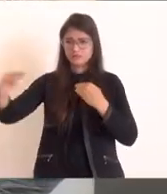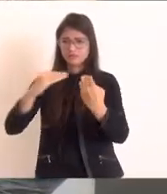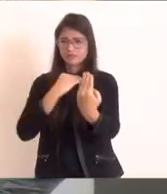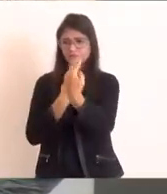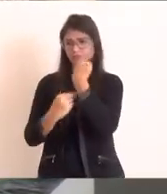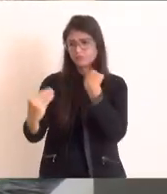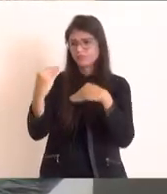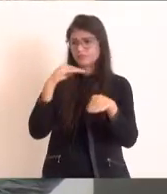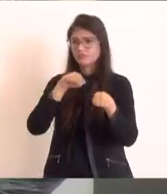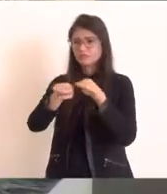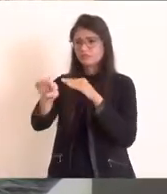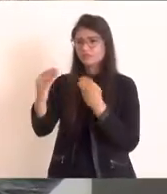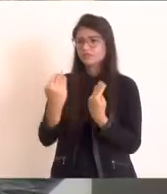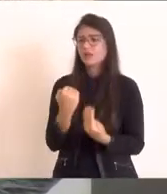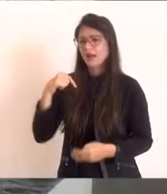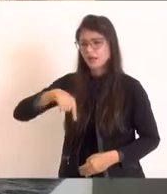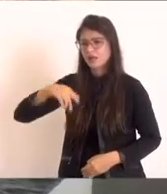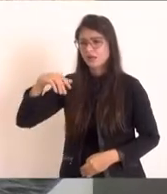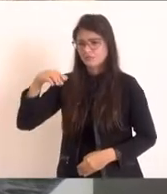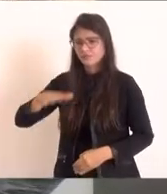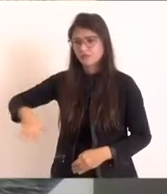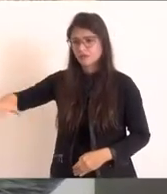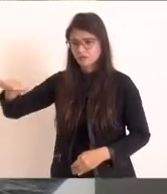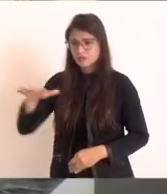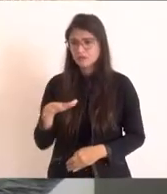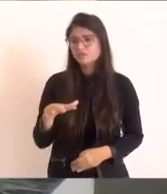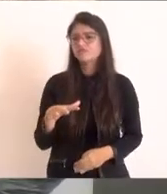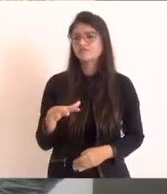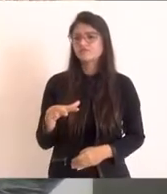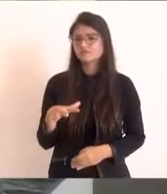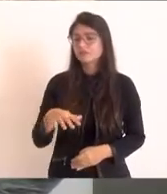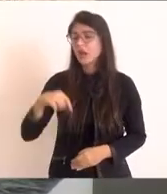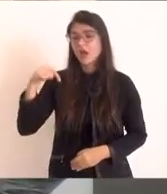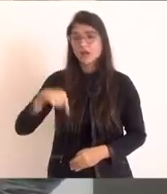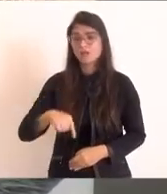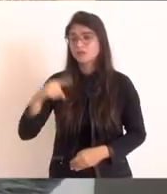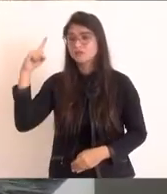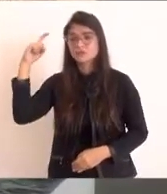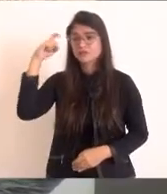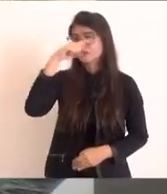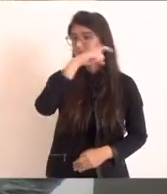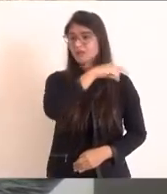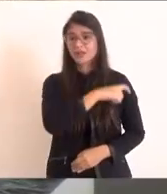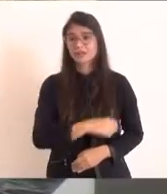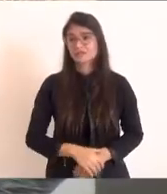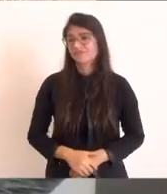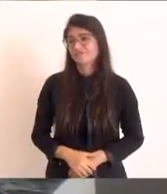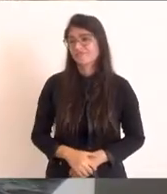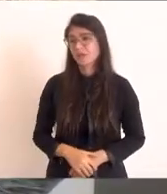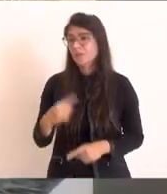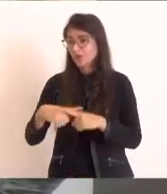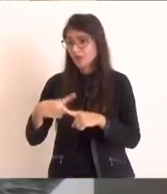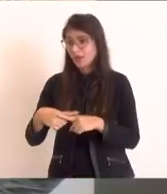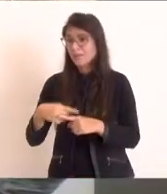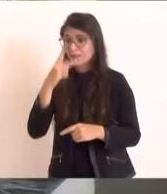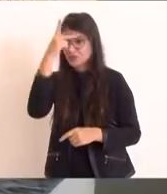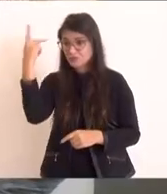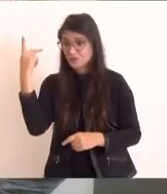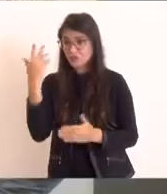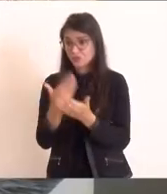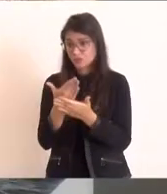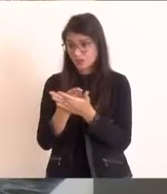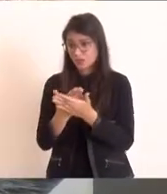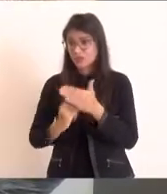região dos lagos. E, hoje, nós estamos com uma dificuldade específica no transporte dos estudantes do Instituto